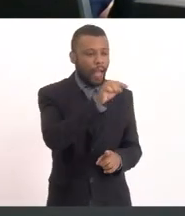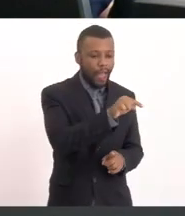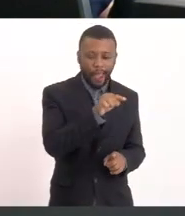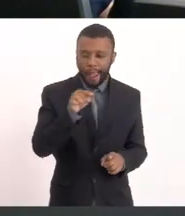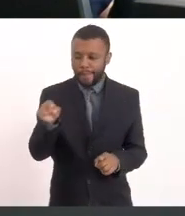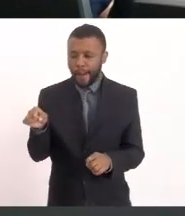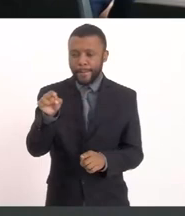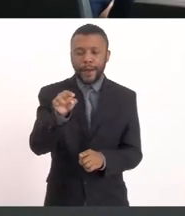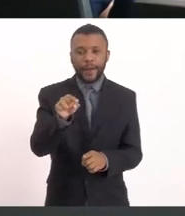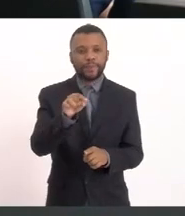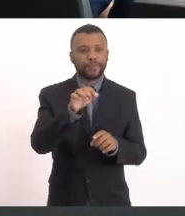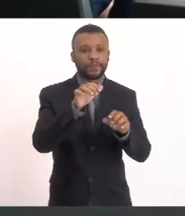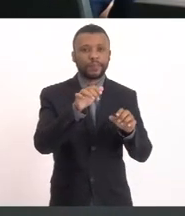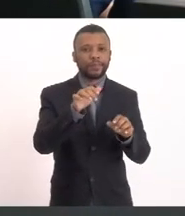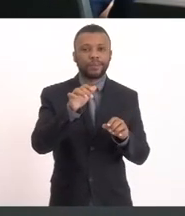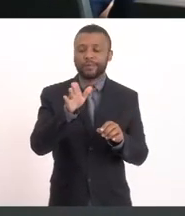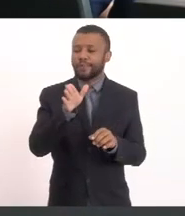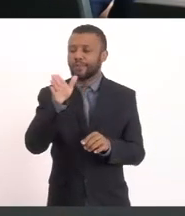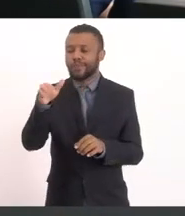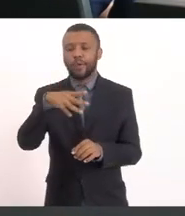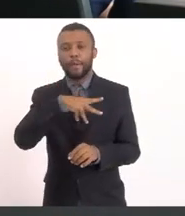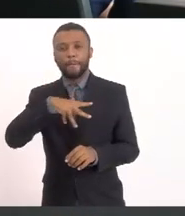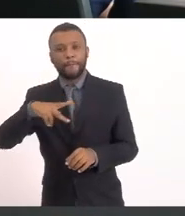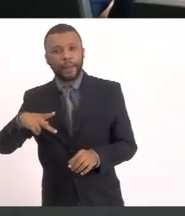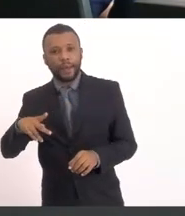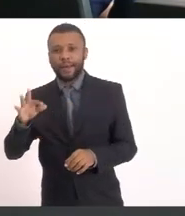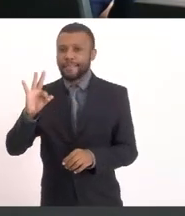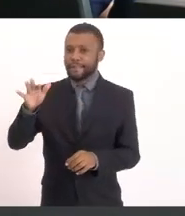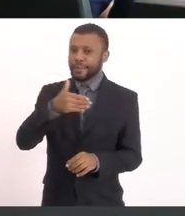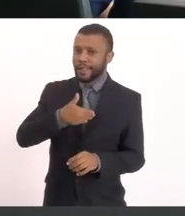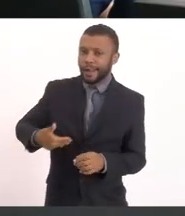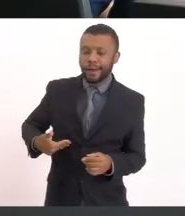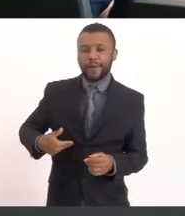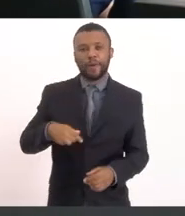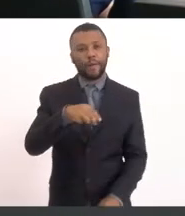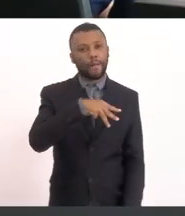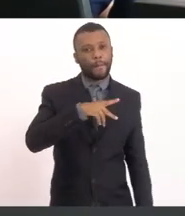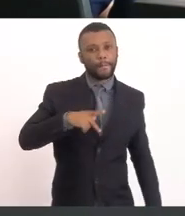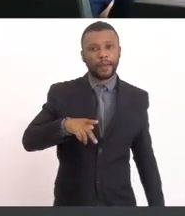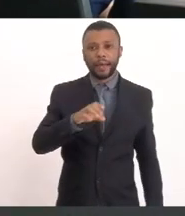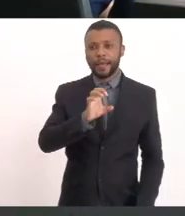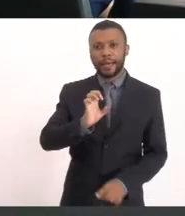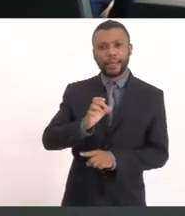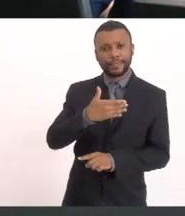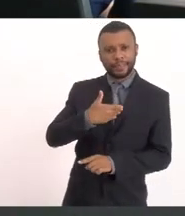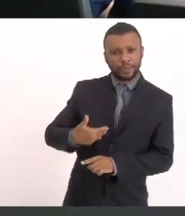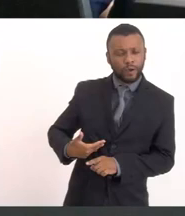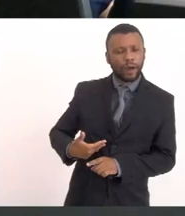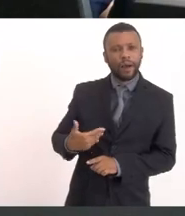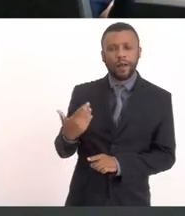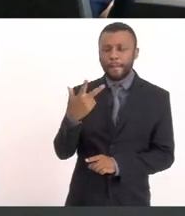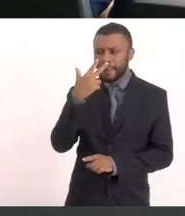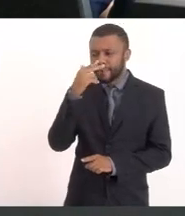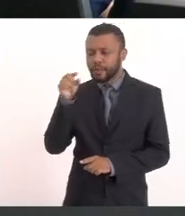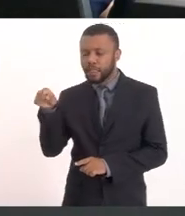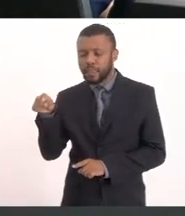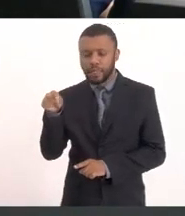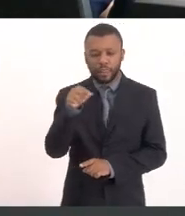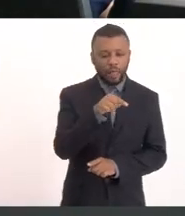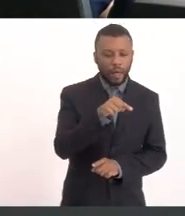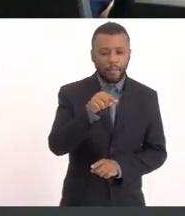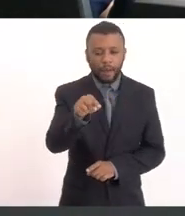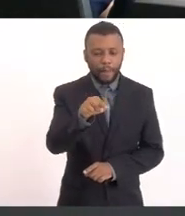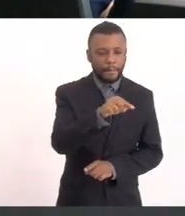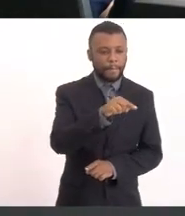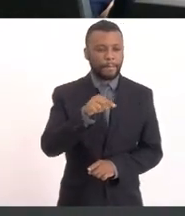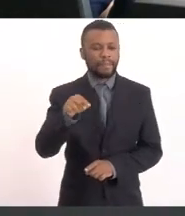Aquilo Eu já mandei tudo Para tudo quanto é lugar Para o Ministério Público Federal Estadual E fica esse jogo De empurra e empurra Mas vamos ver Até onde isso